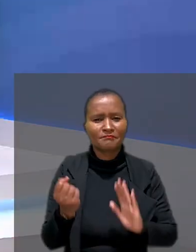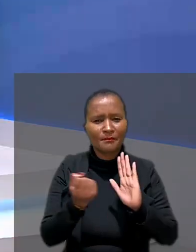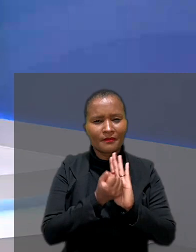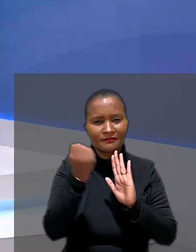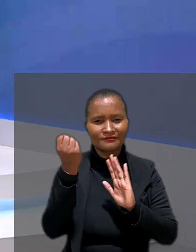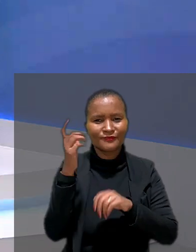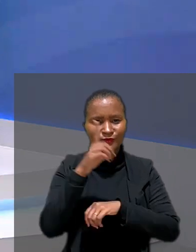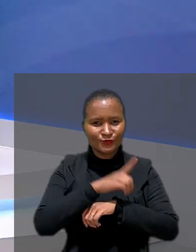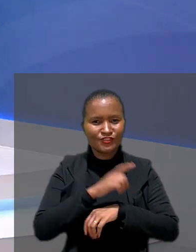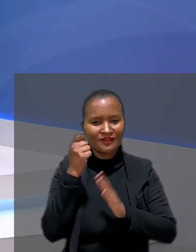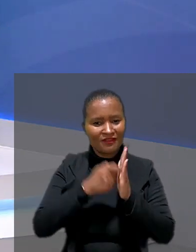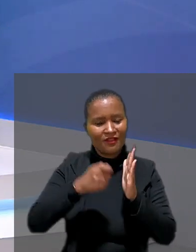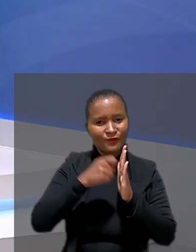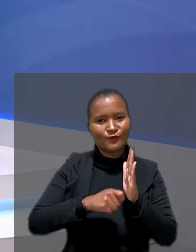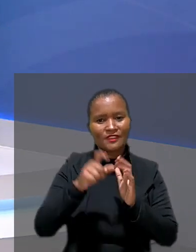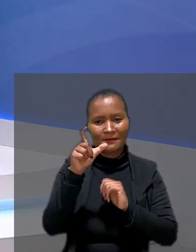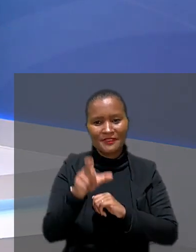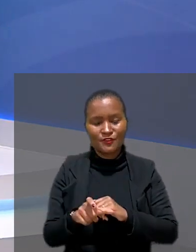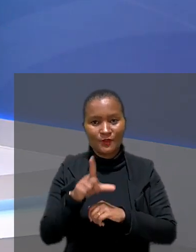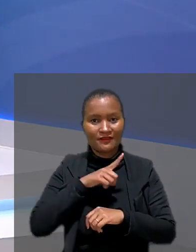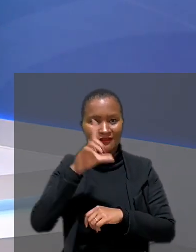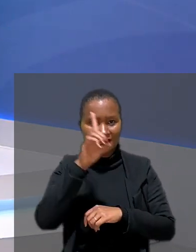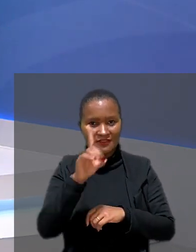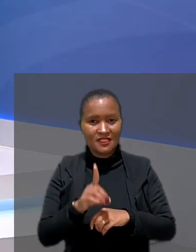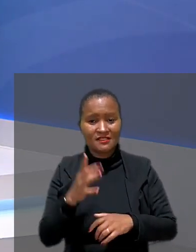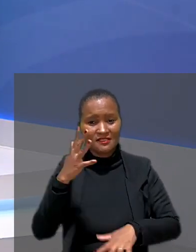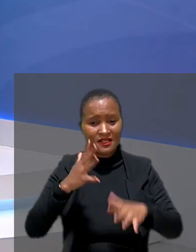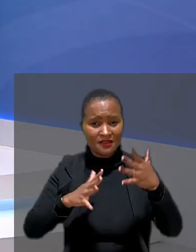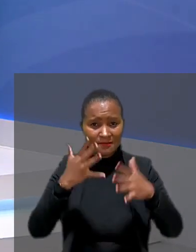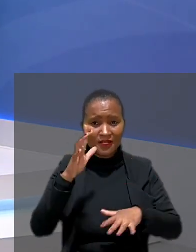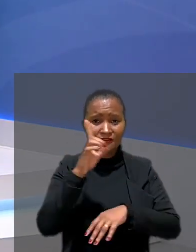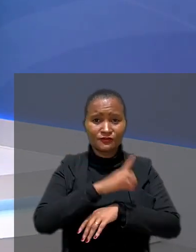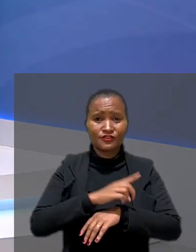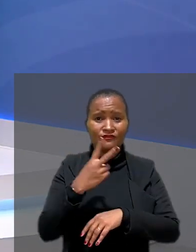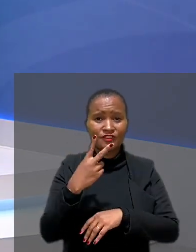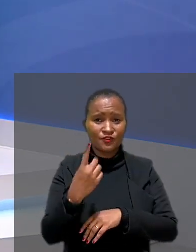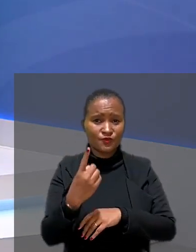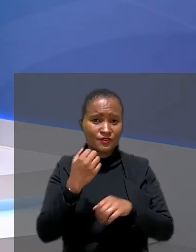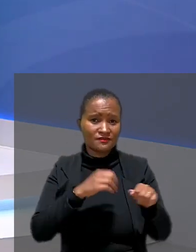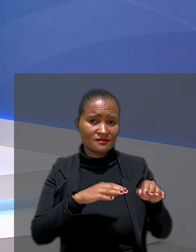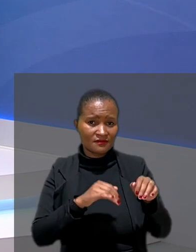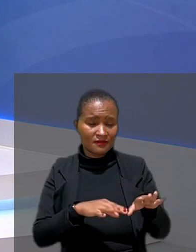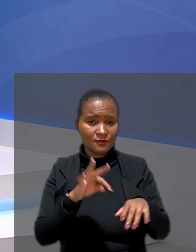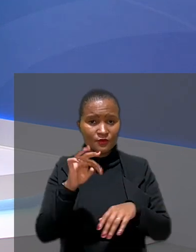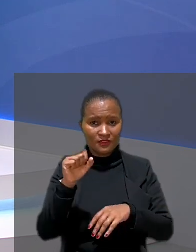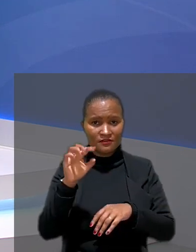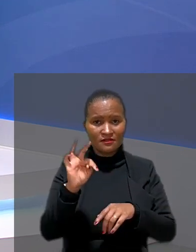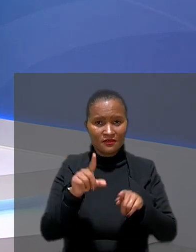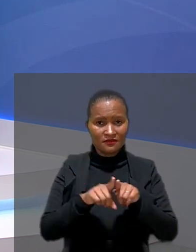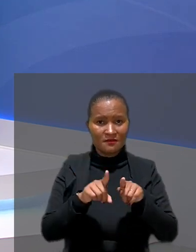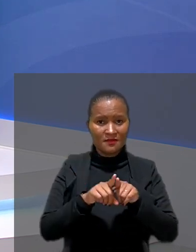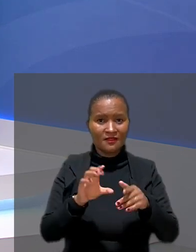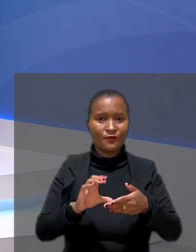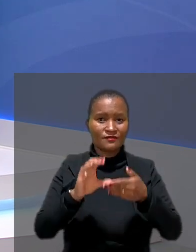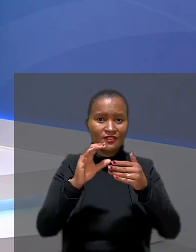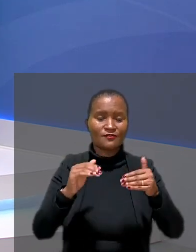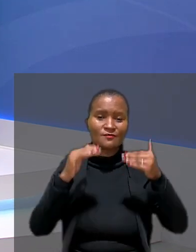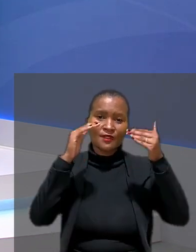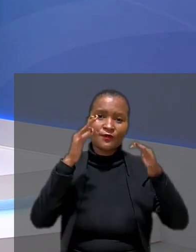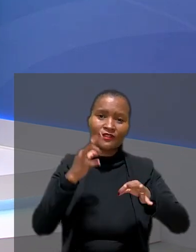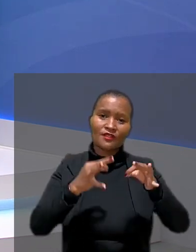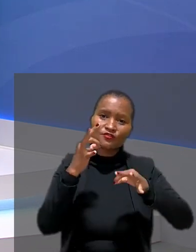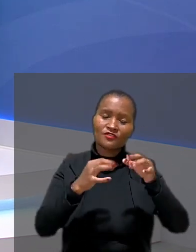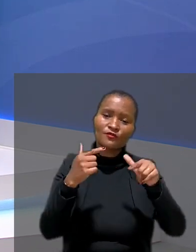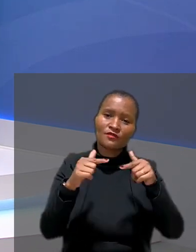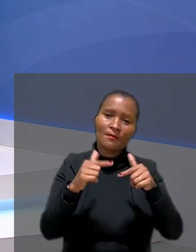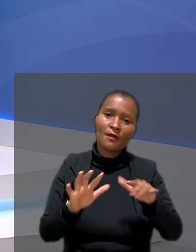Para marcar o Dia da Luta da Pessoa com Deficiência, celebrado em 21 de setembro, o TST e o Conselho Superior da Justiça